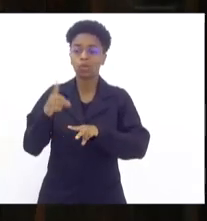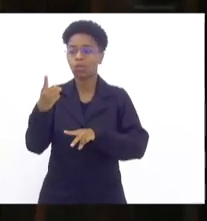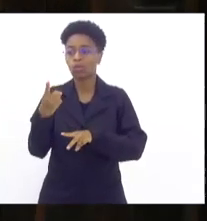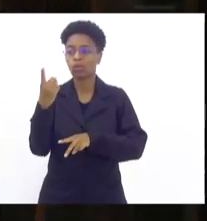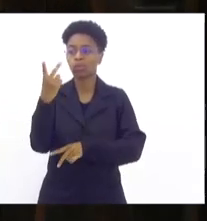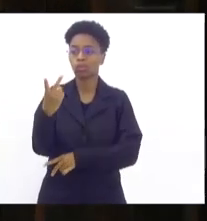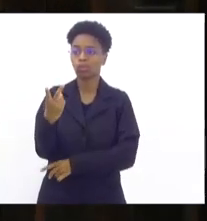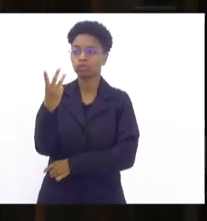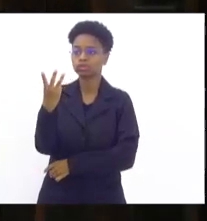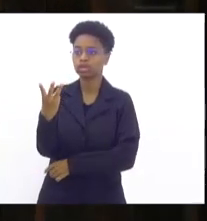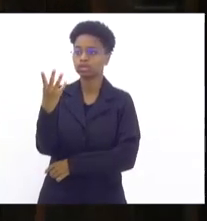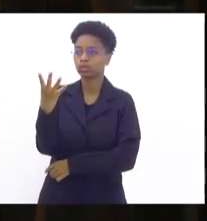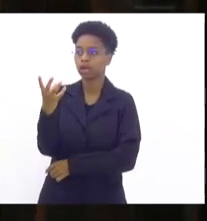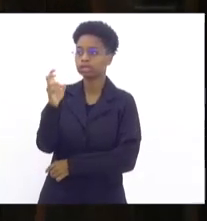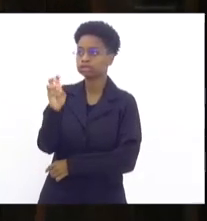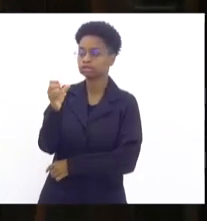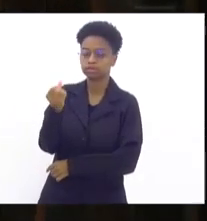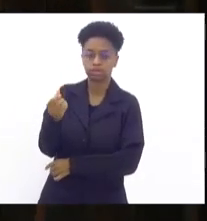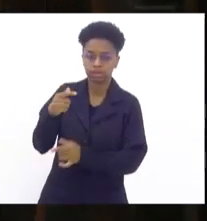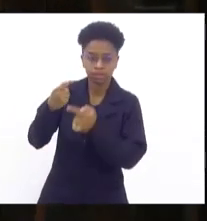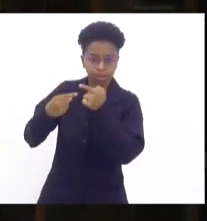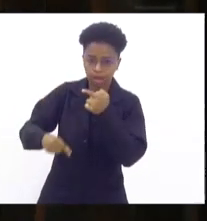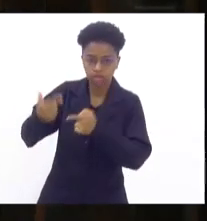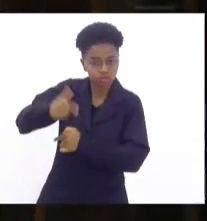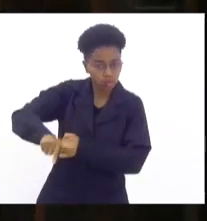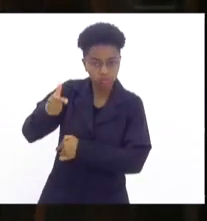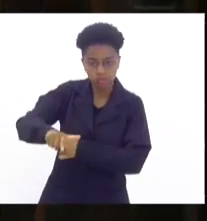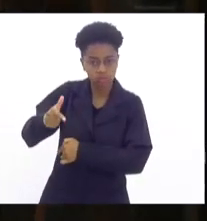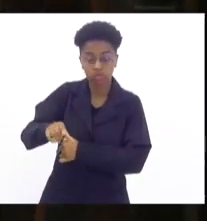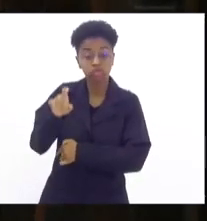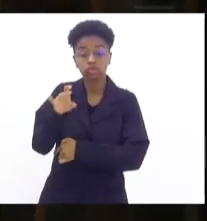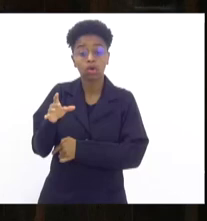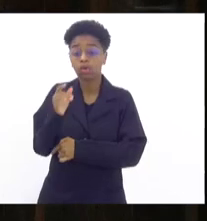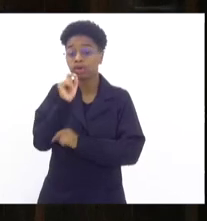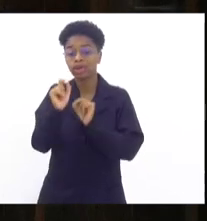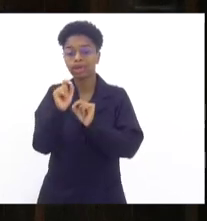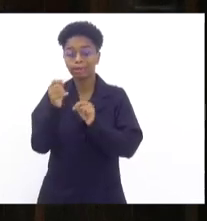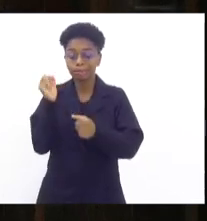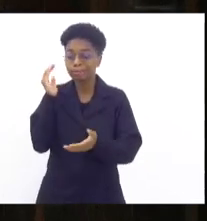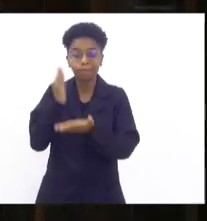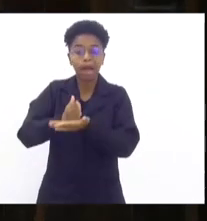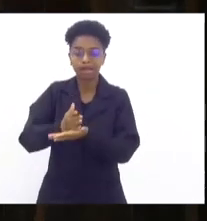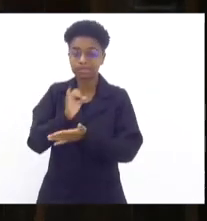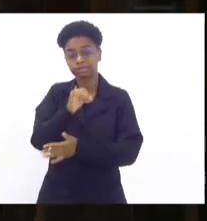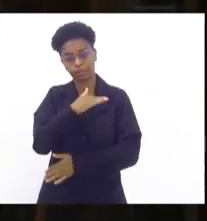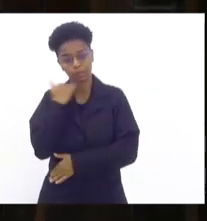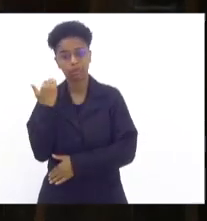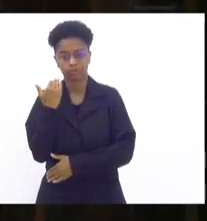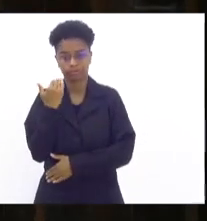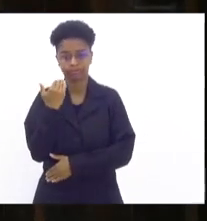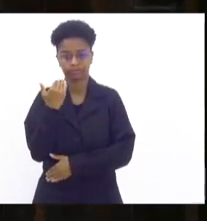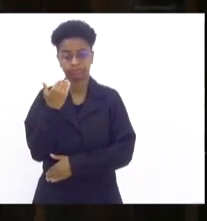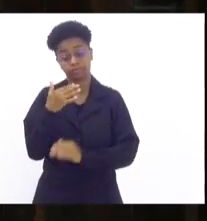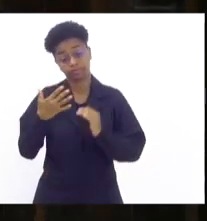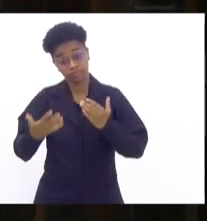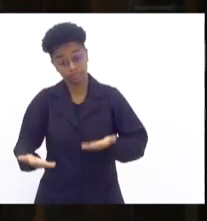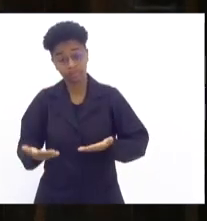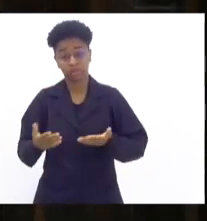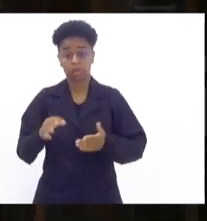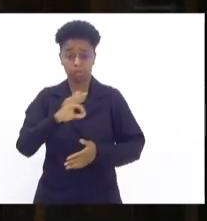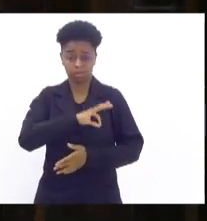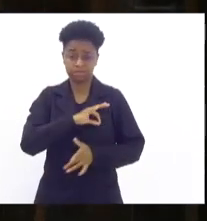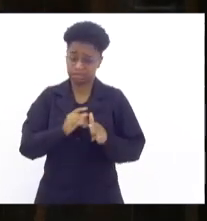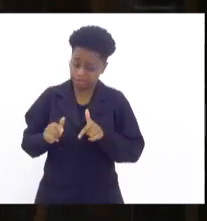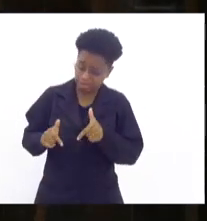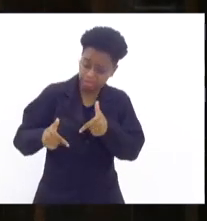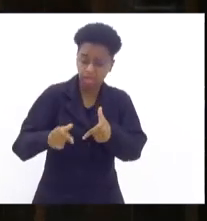duas, três, quatro, cinco vezes. Esse elemento só sai de circulação quando morre. Então, assim, para o policial da ponta, gente vai